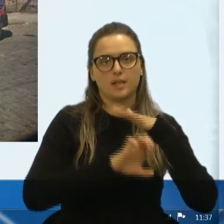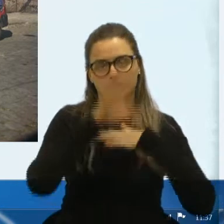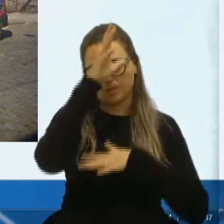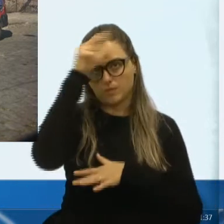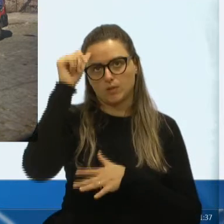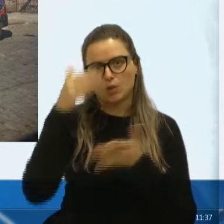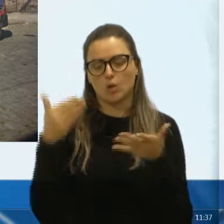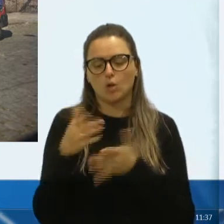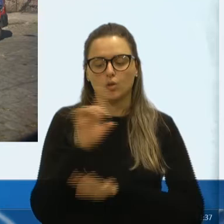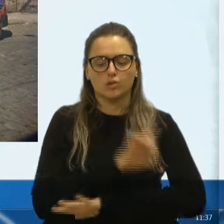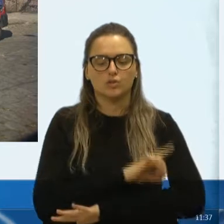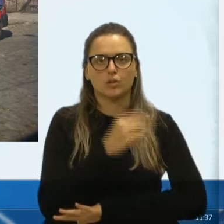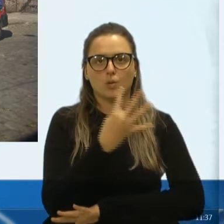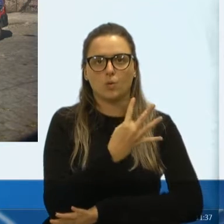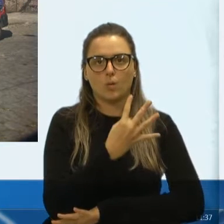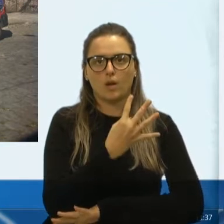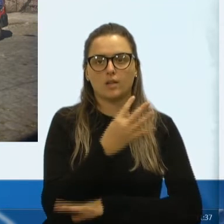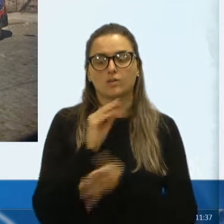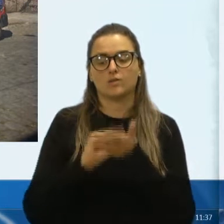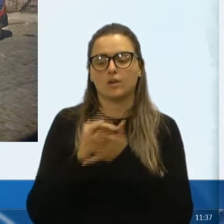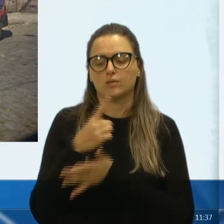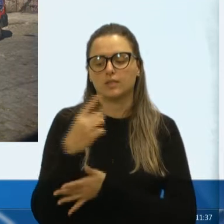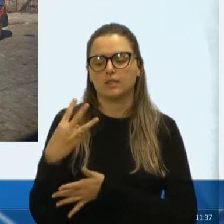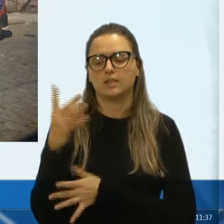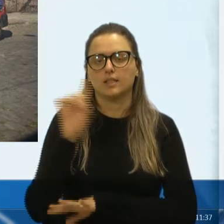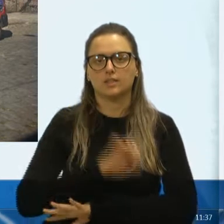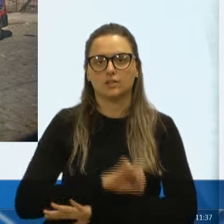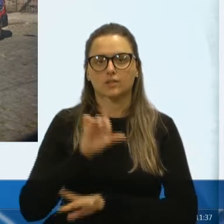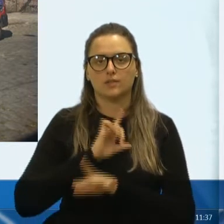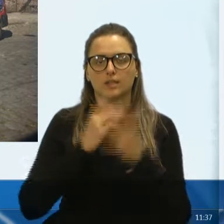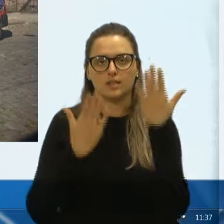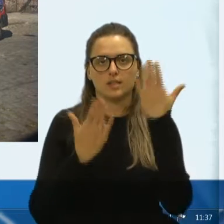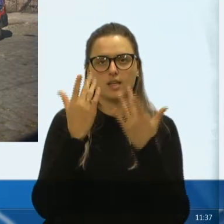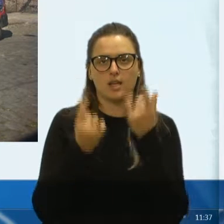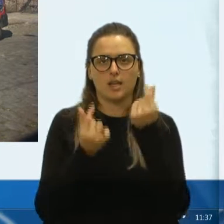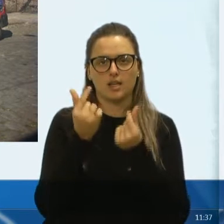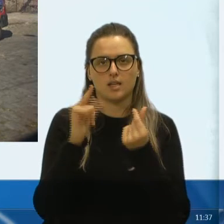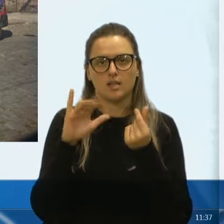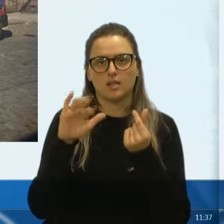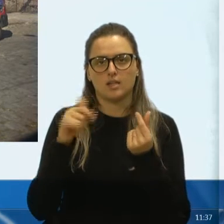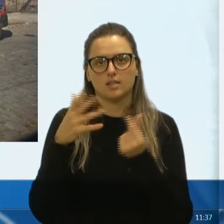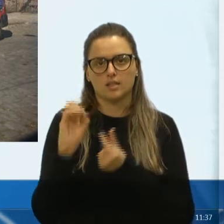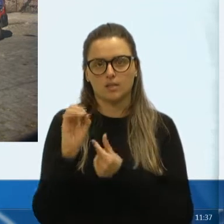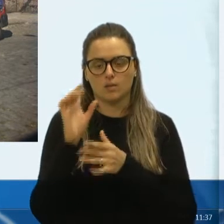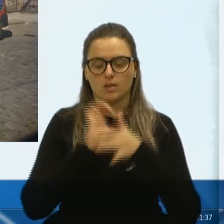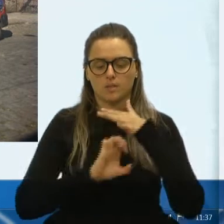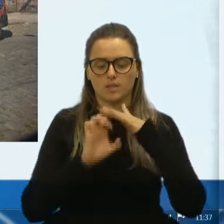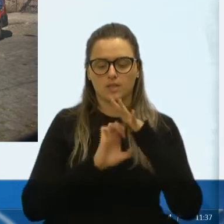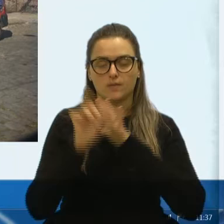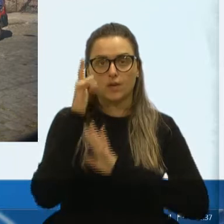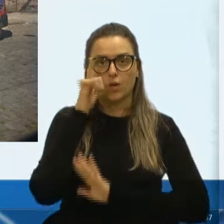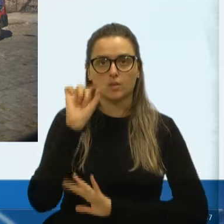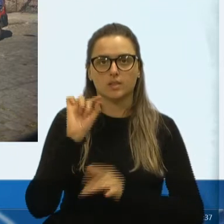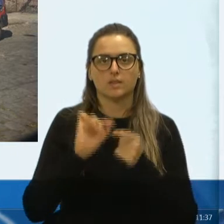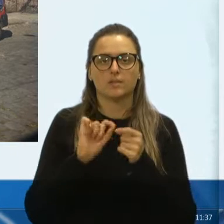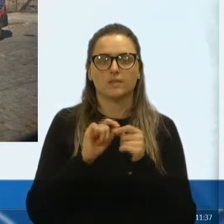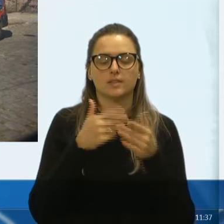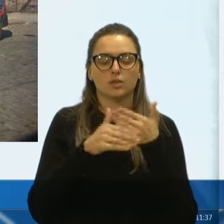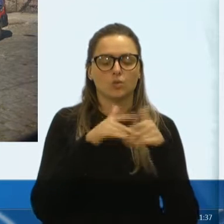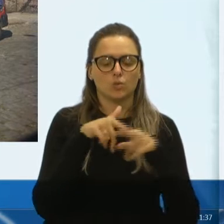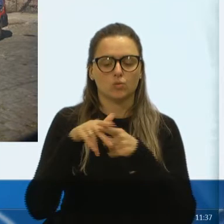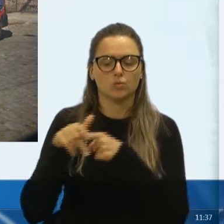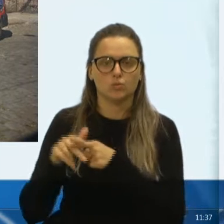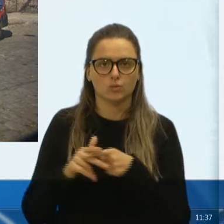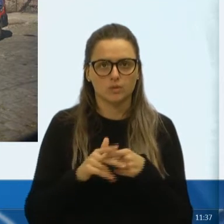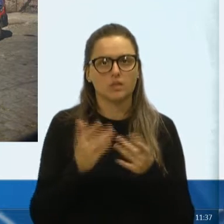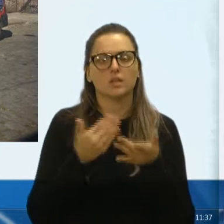hoje é dia 4, daqui 13 dias vai ter uma licitação, tem uma empresa aí que ganha essa licitação, para fazer todos esses trabalhos,